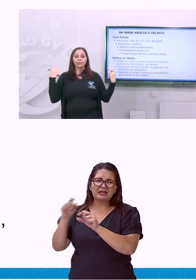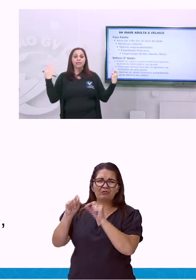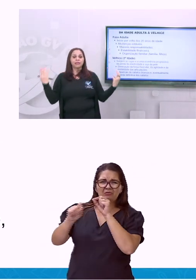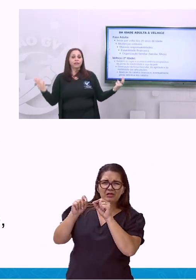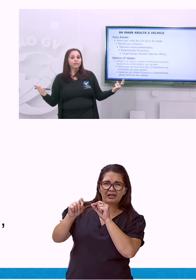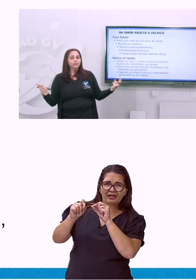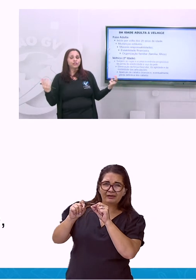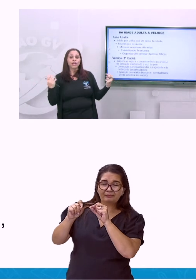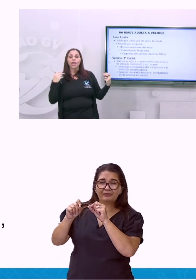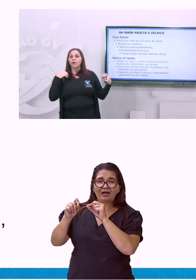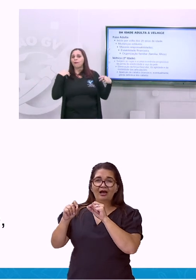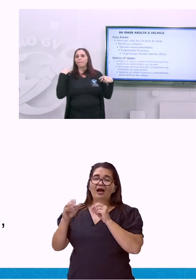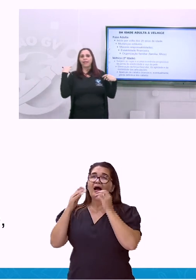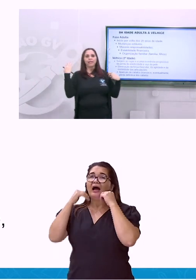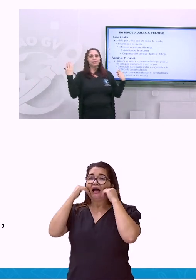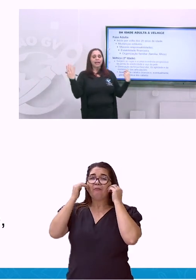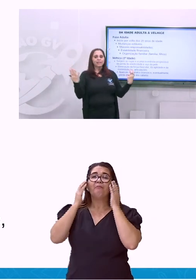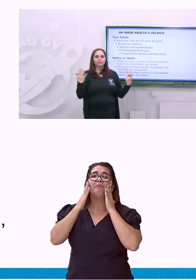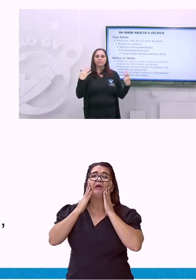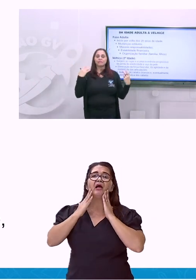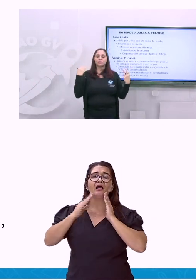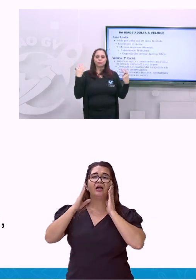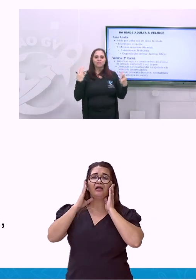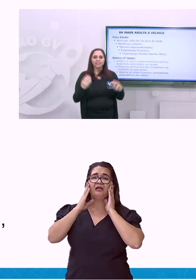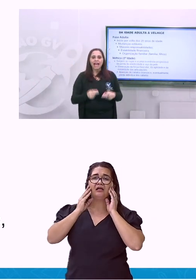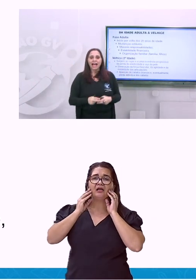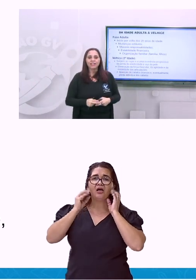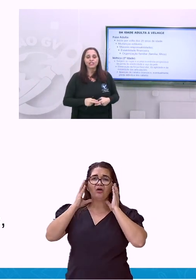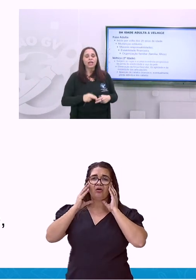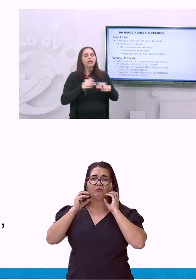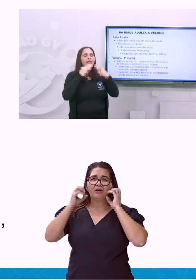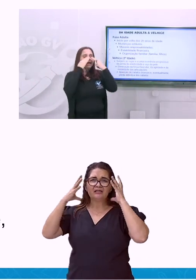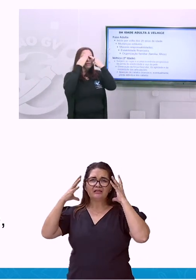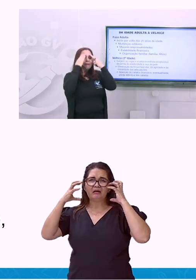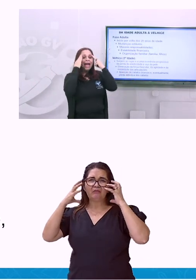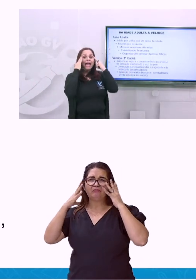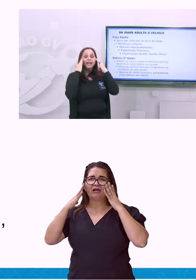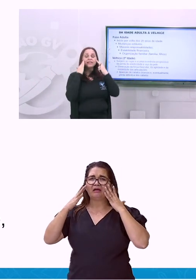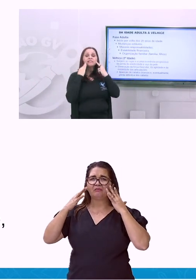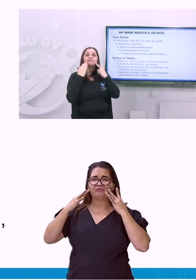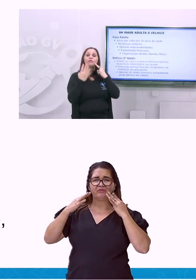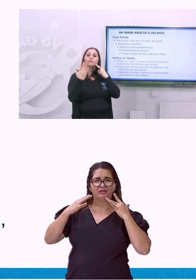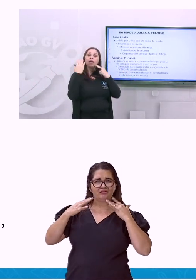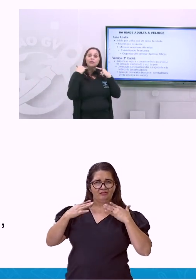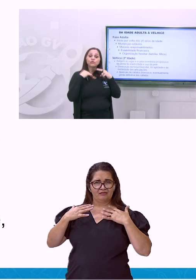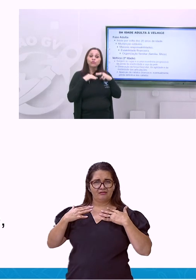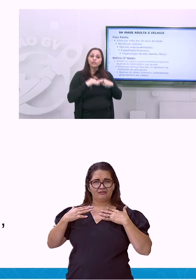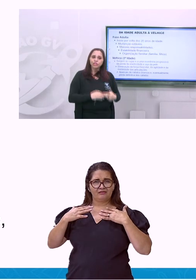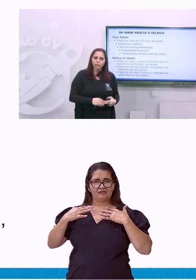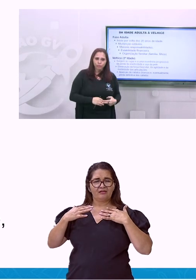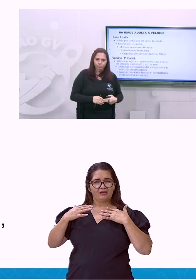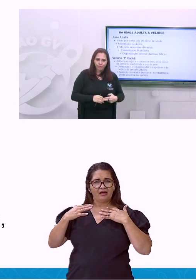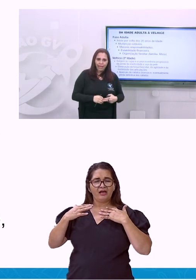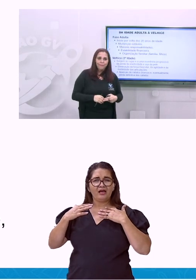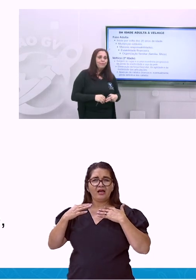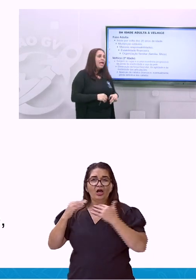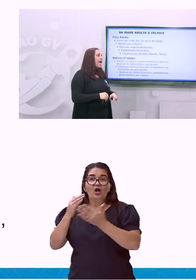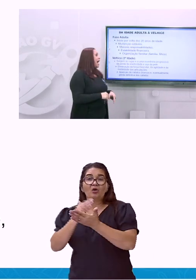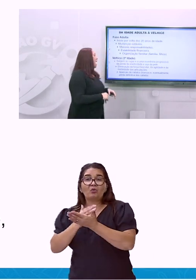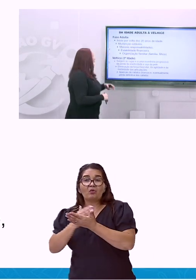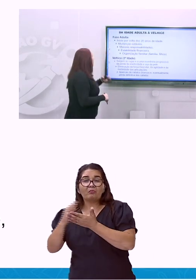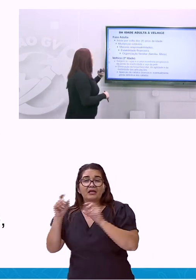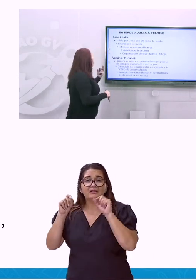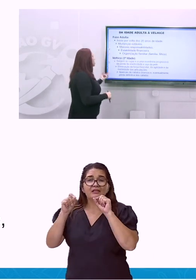mais tão brilhante, uma pele que traz uma suavidade, né? As marcas vão surgindo, né?